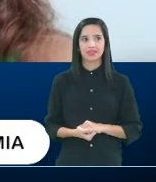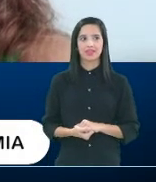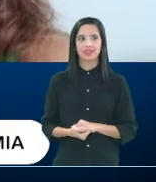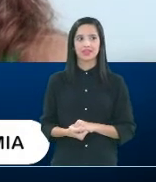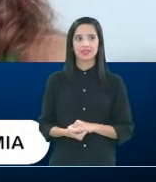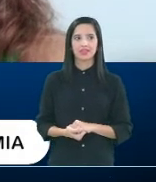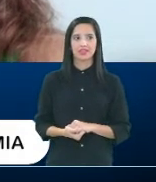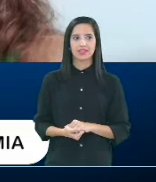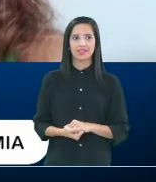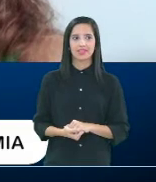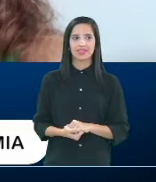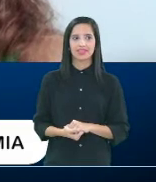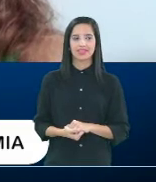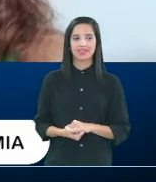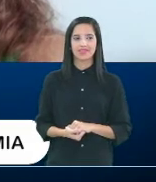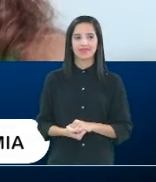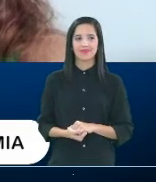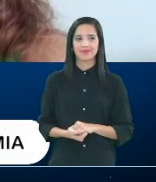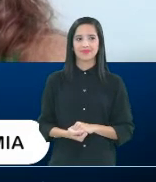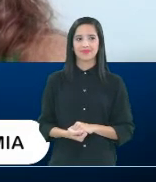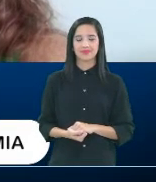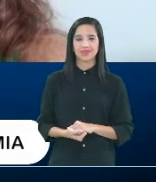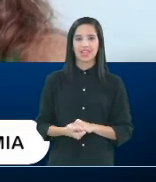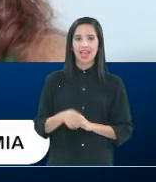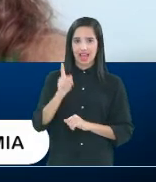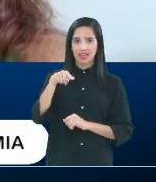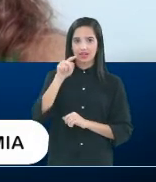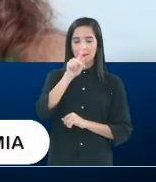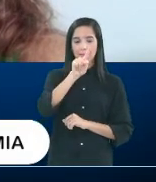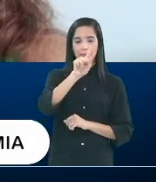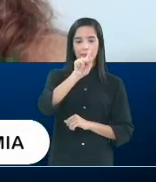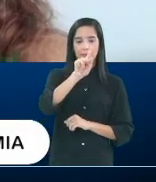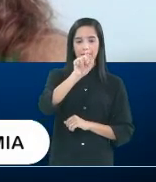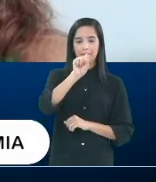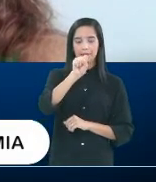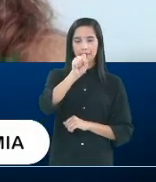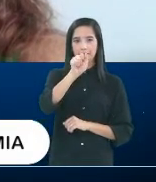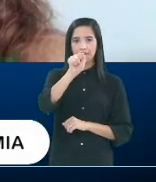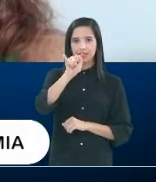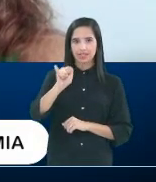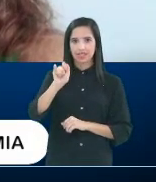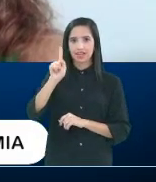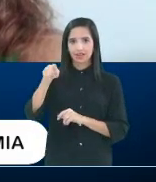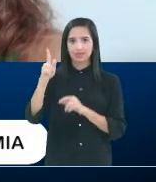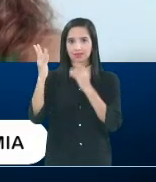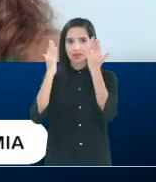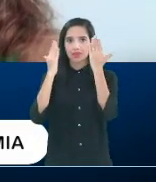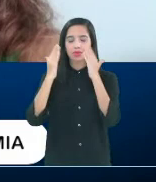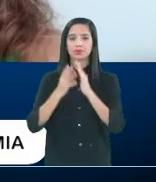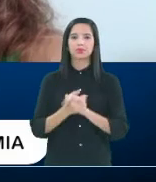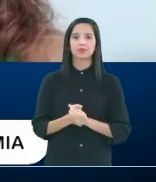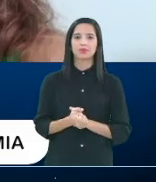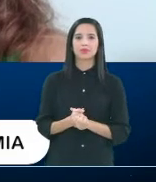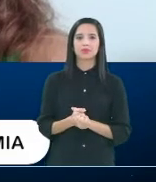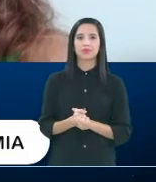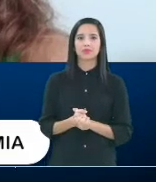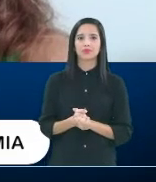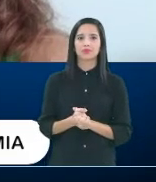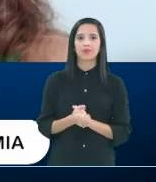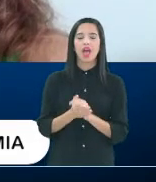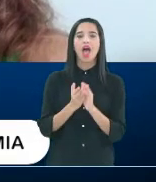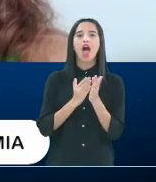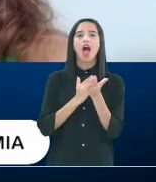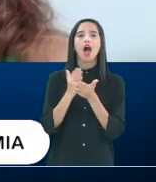Sim, doutora. PFI. Sim, certo. psicóloga. Certo. E, doutora, mais alguma